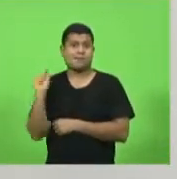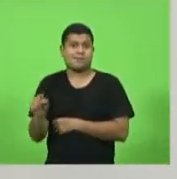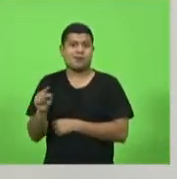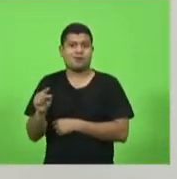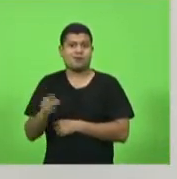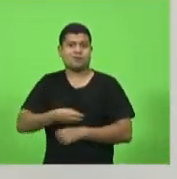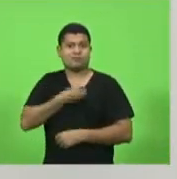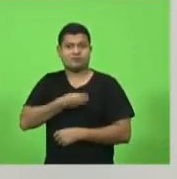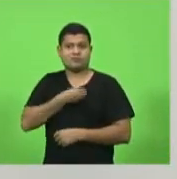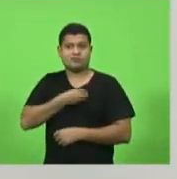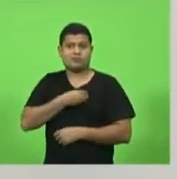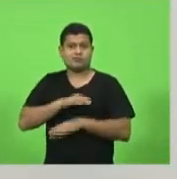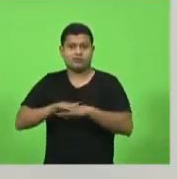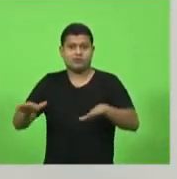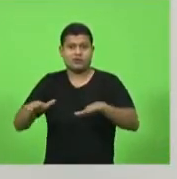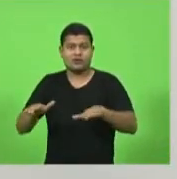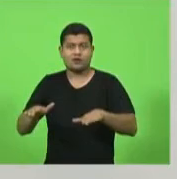isso.